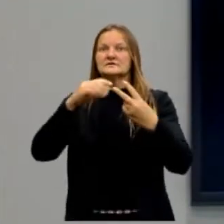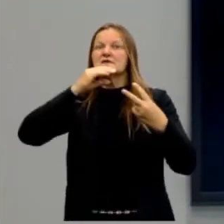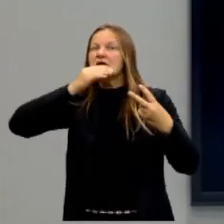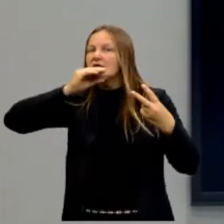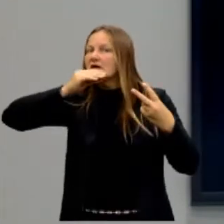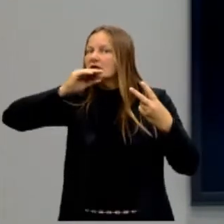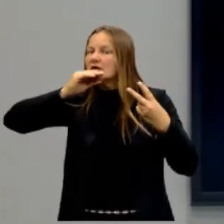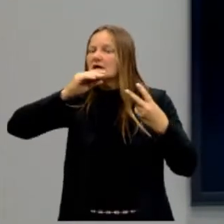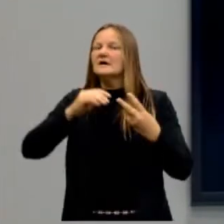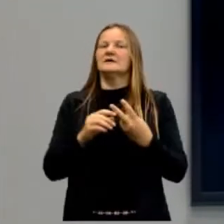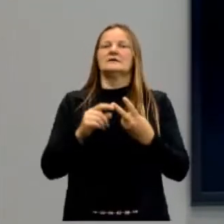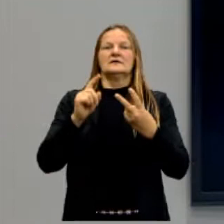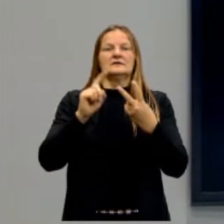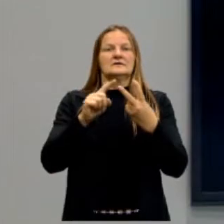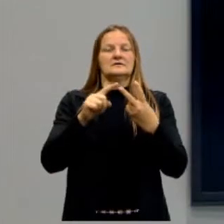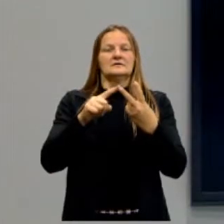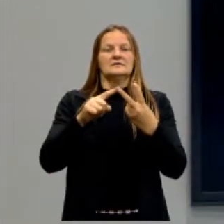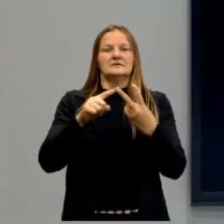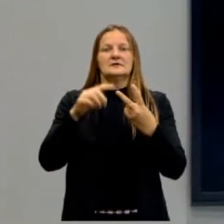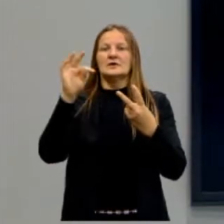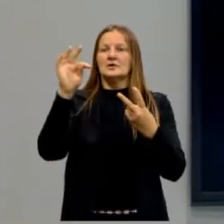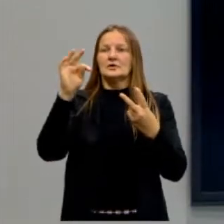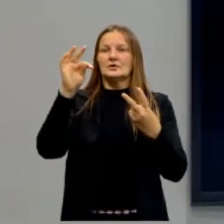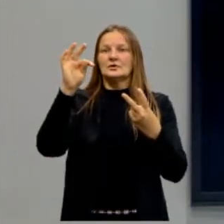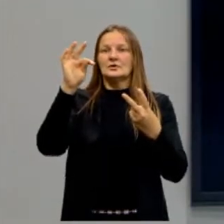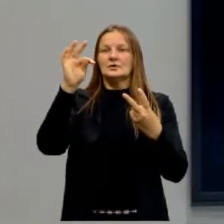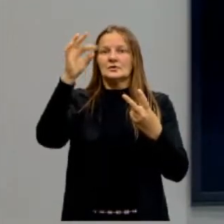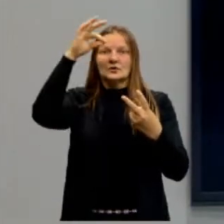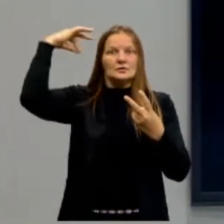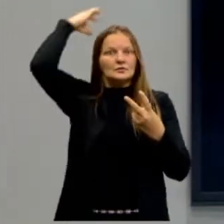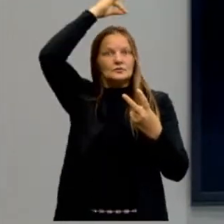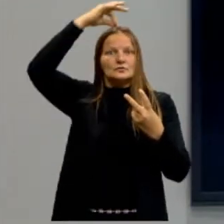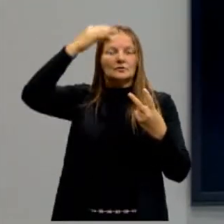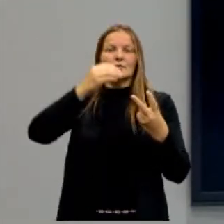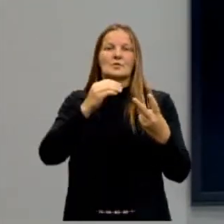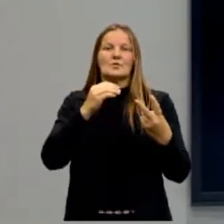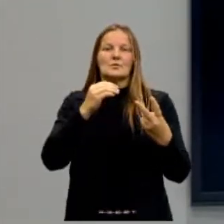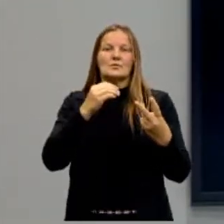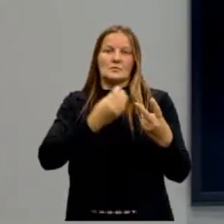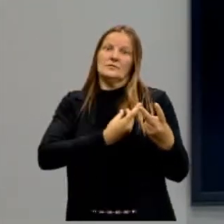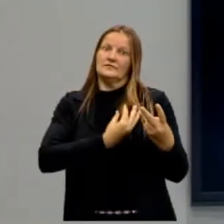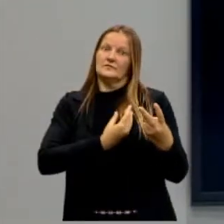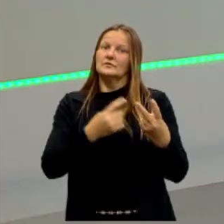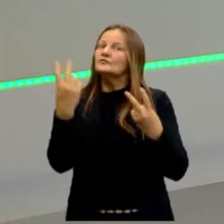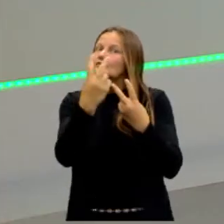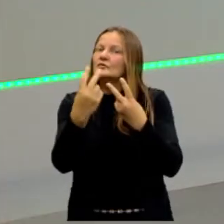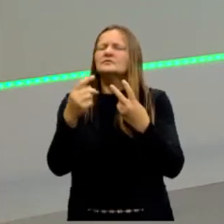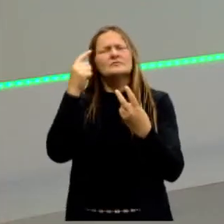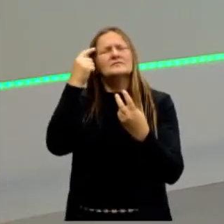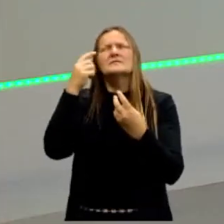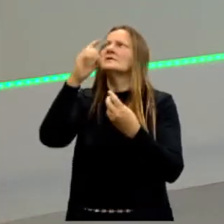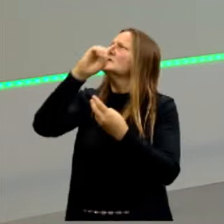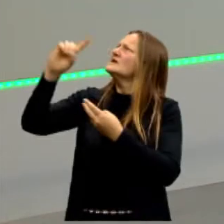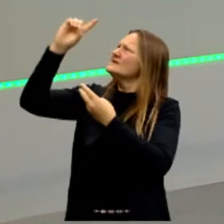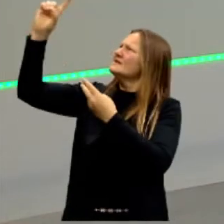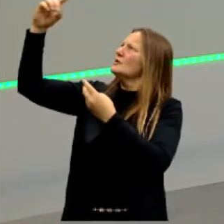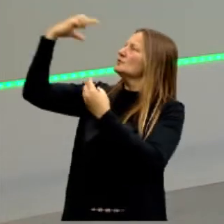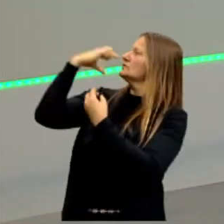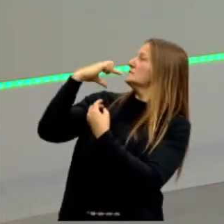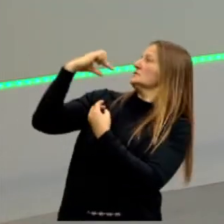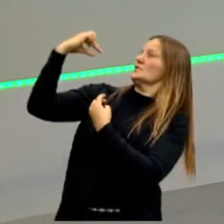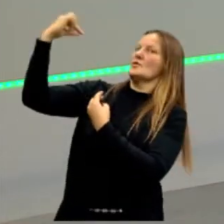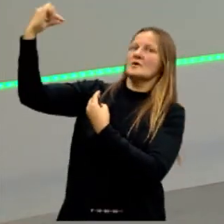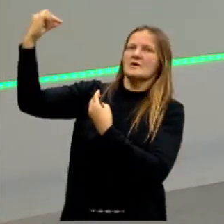exercício. Refletiram qual é a melhor forma de governo. Seja porque Deus escolheu, seja porque existe aí uma